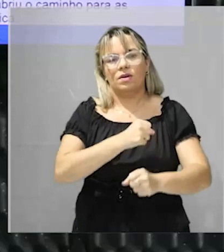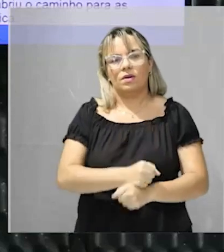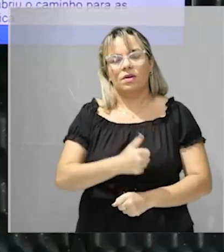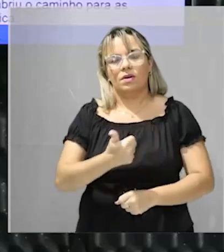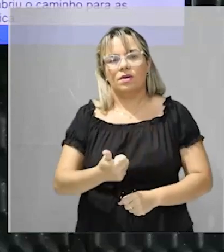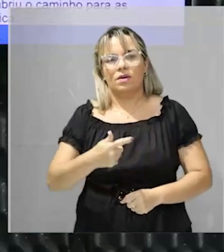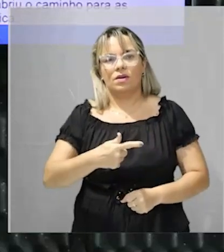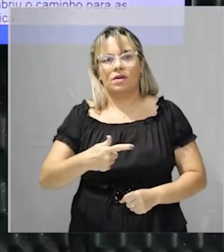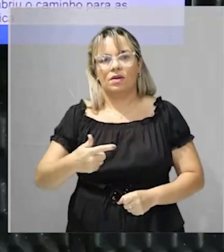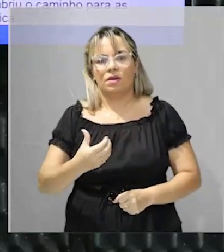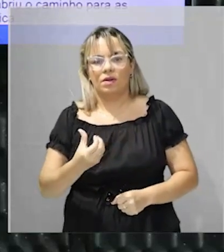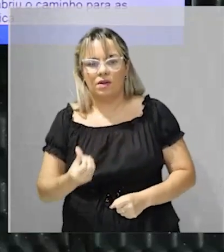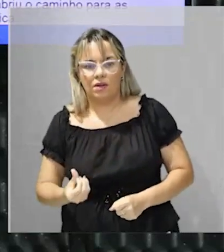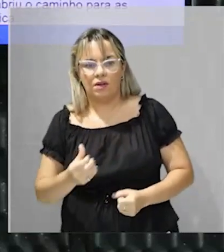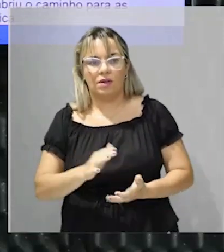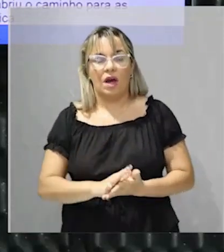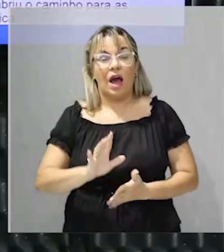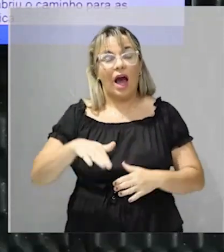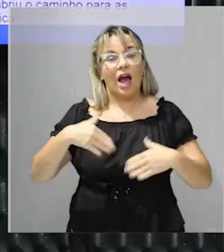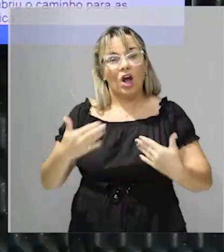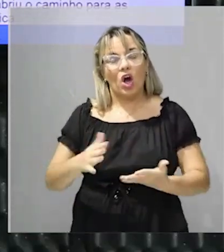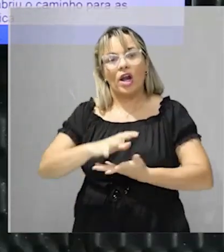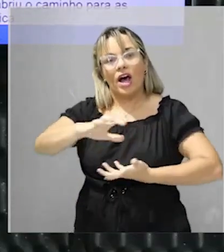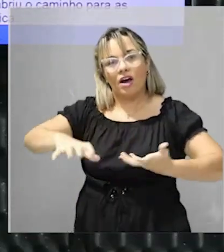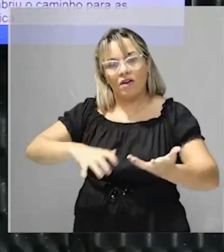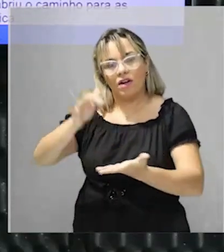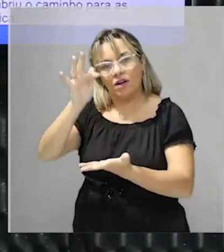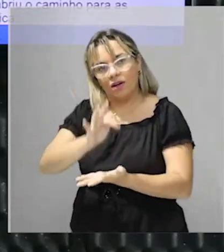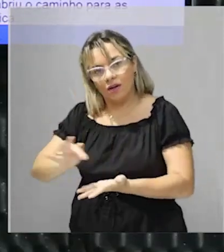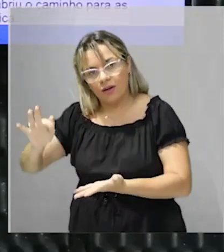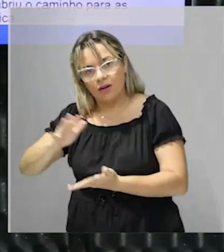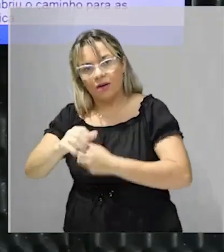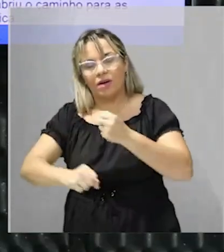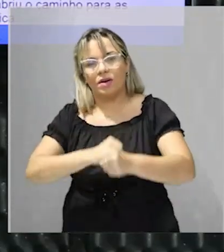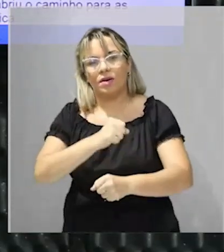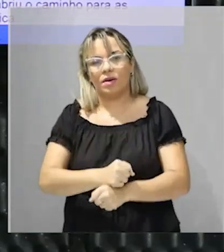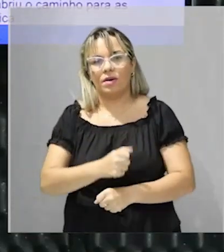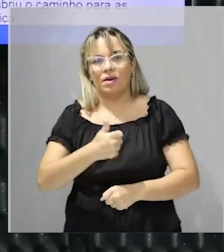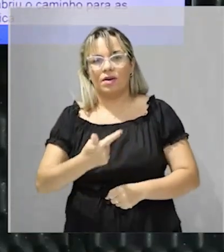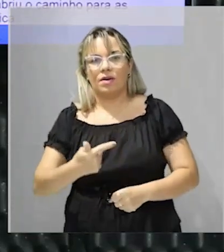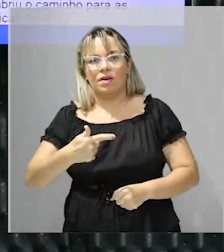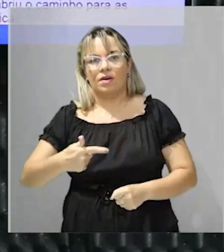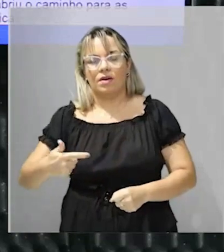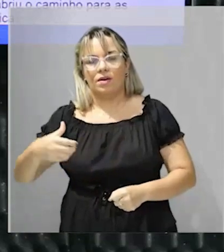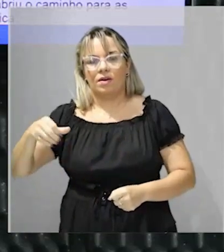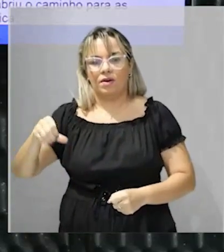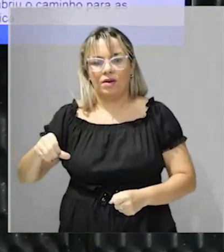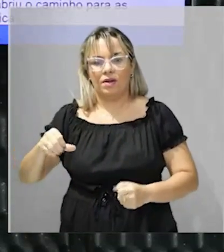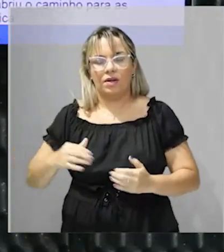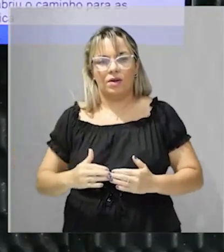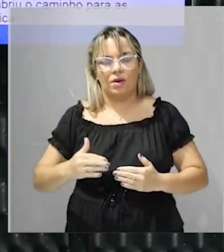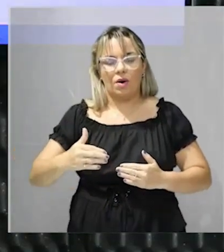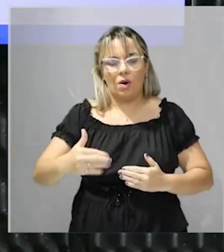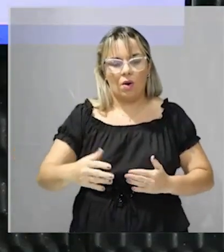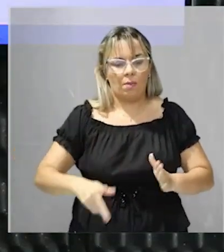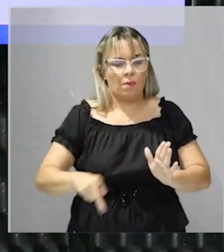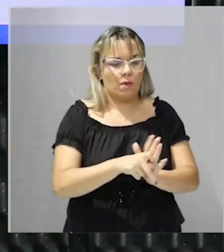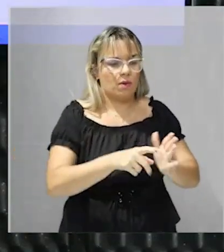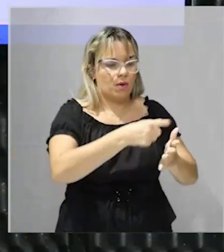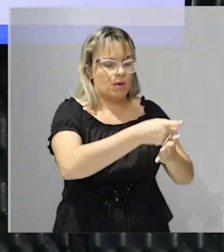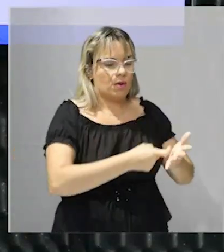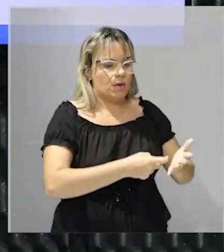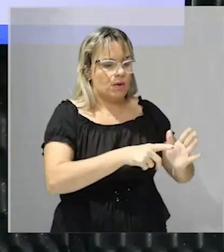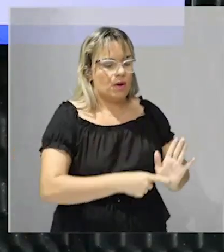a Revolução Francesa é de 1789 o próprio texto mostra que ela foi 13 anos depois olha só